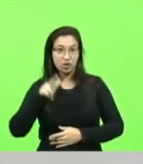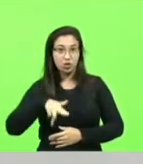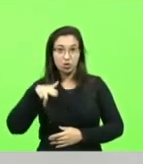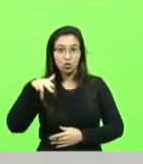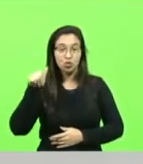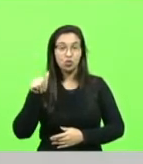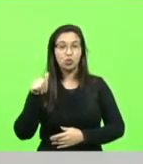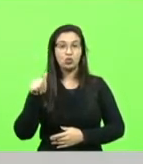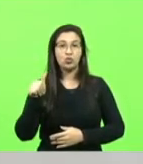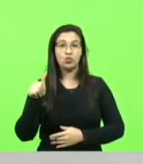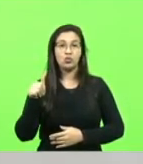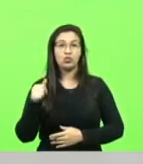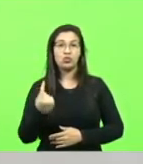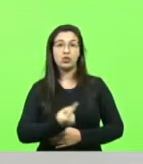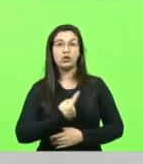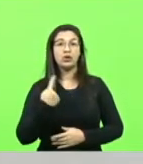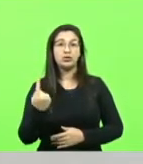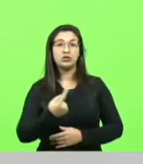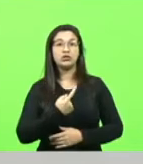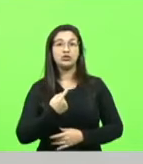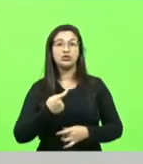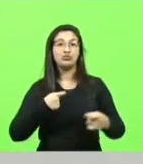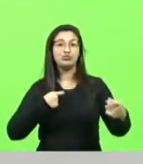Nós estamos em guerra.